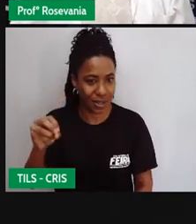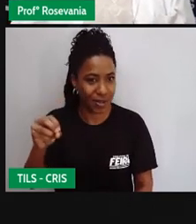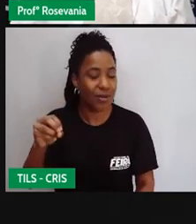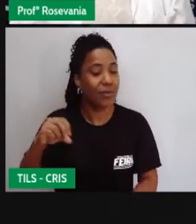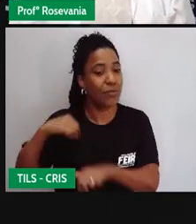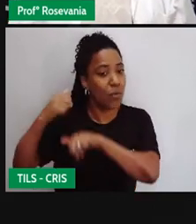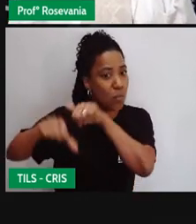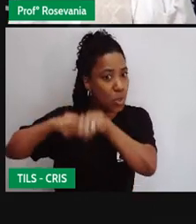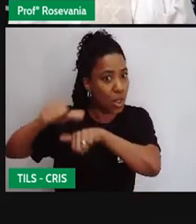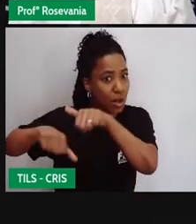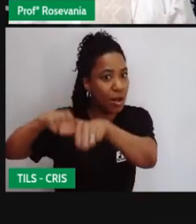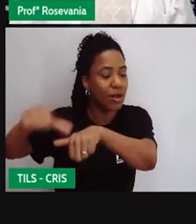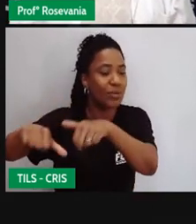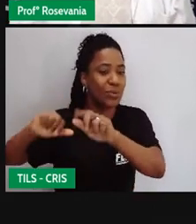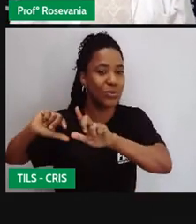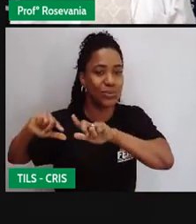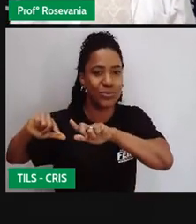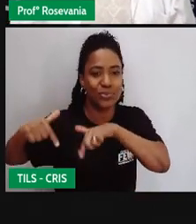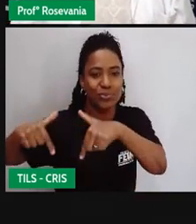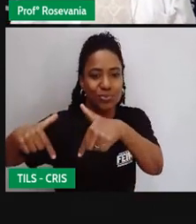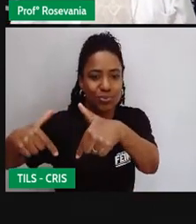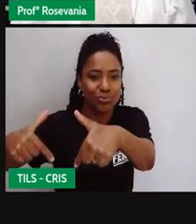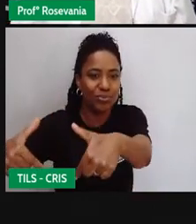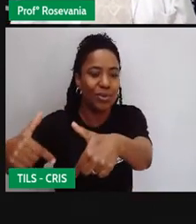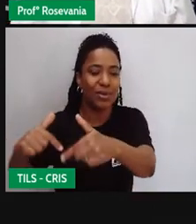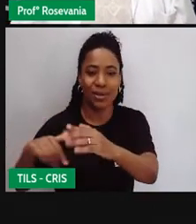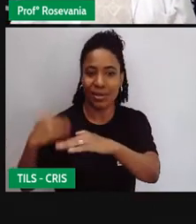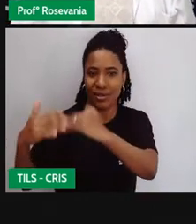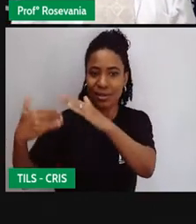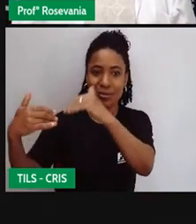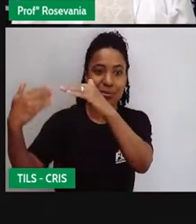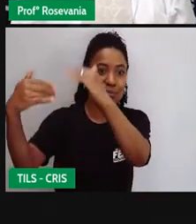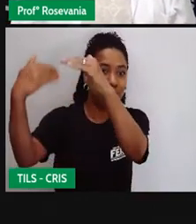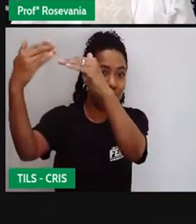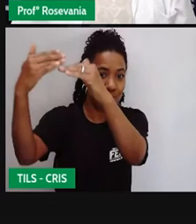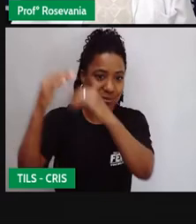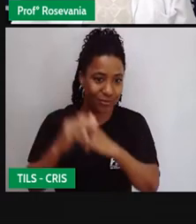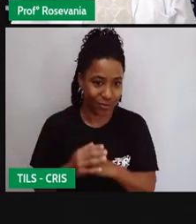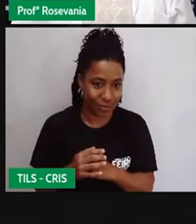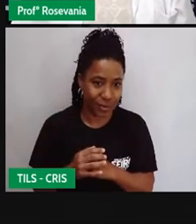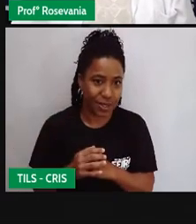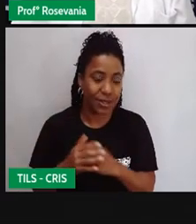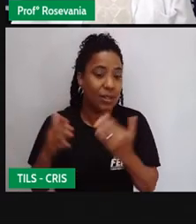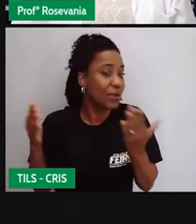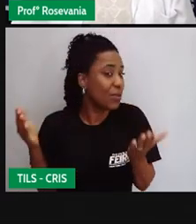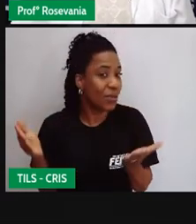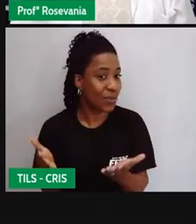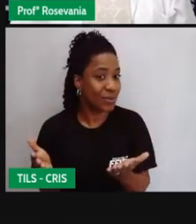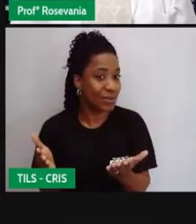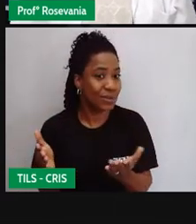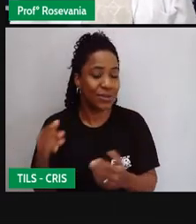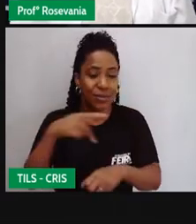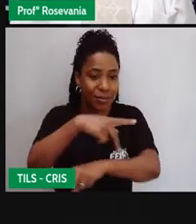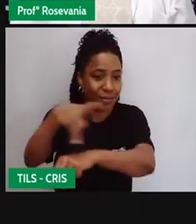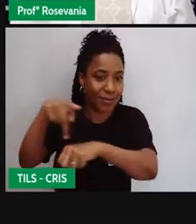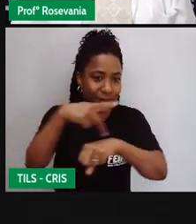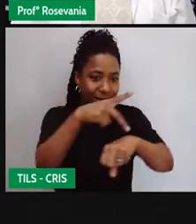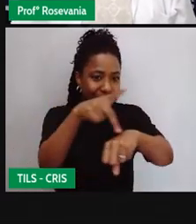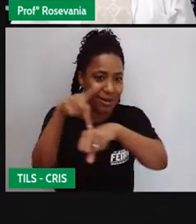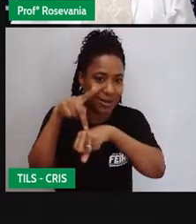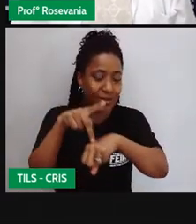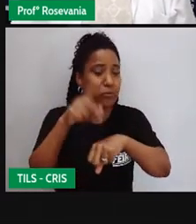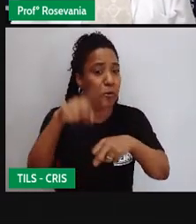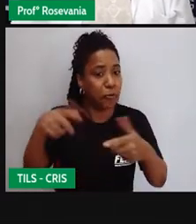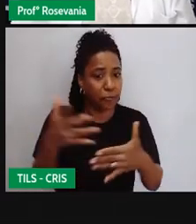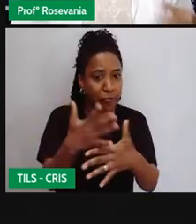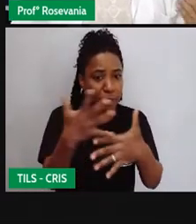de lá para cá. E isso daí vem crescendo, mesmo a gente tendo se tornado um país essencialmente urbano, mas a gente ainda